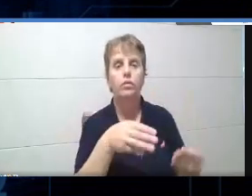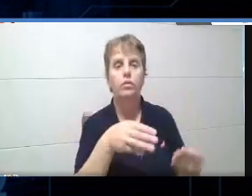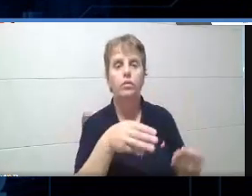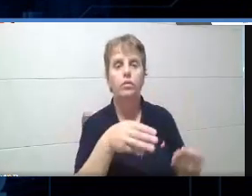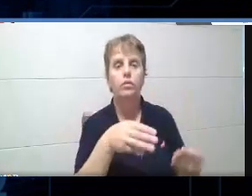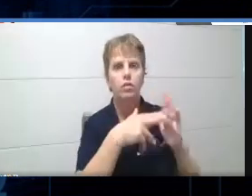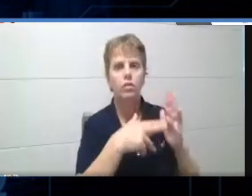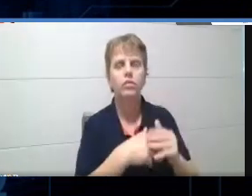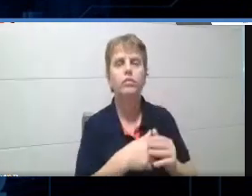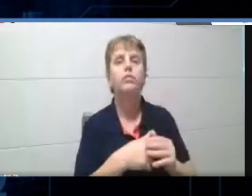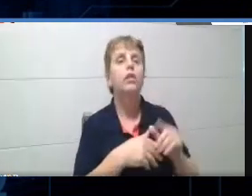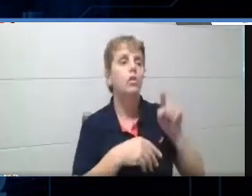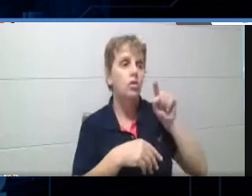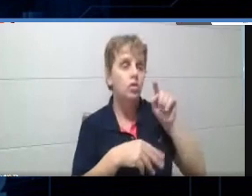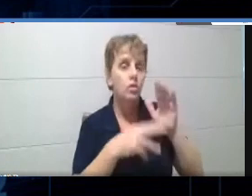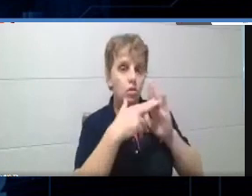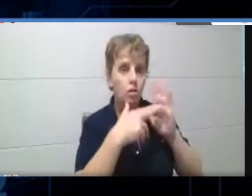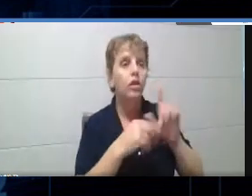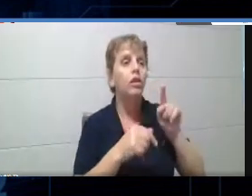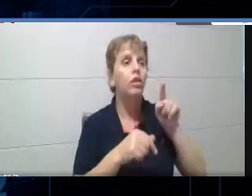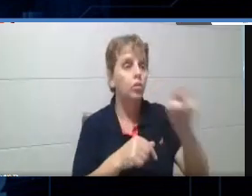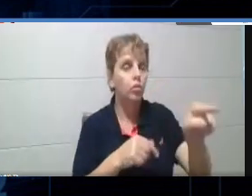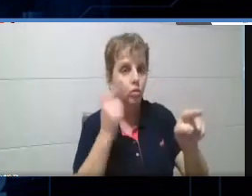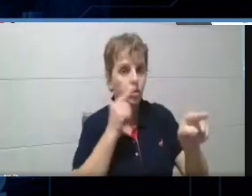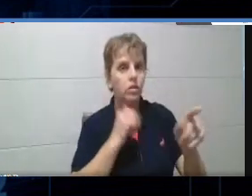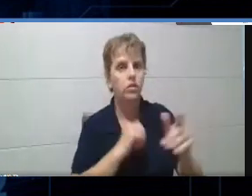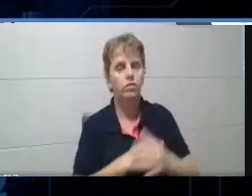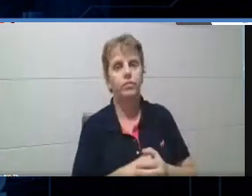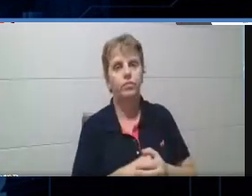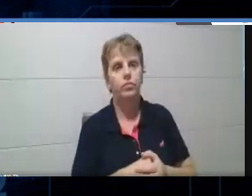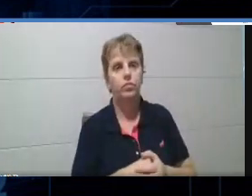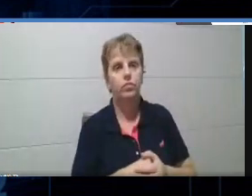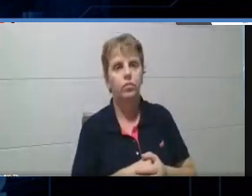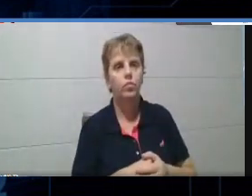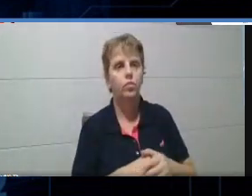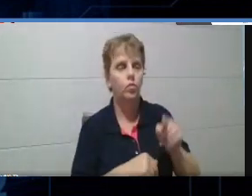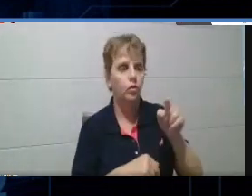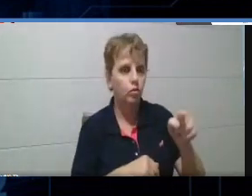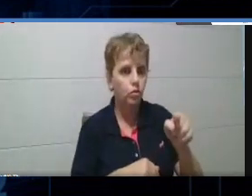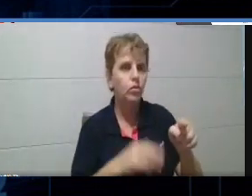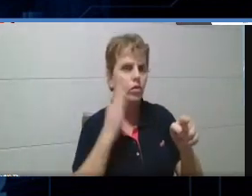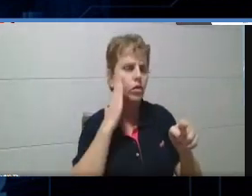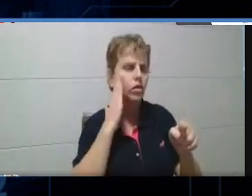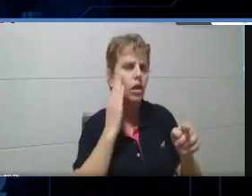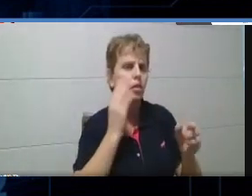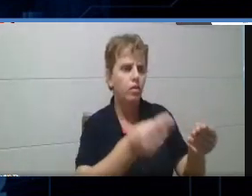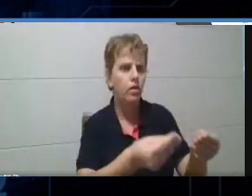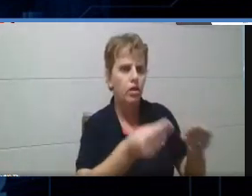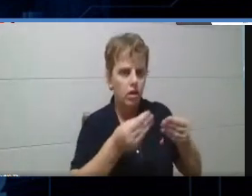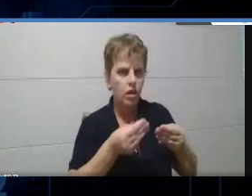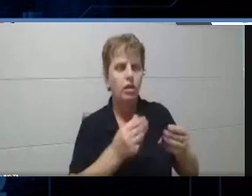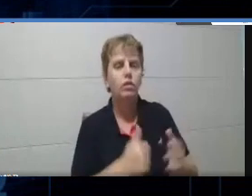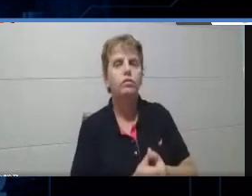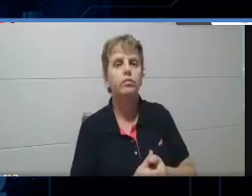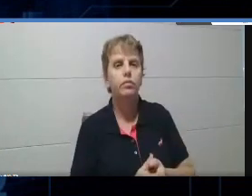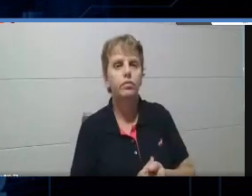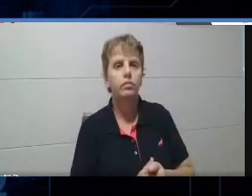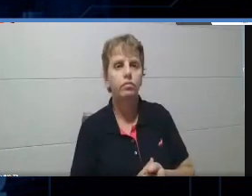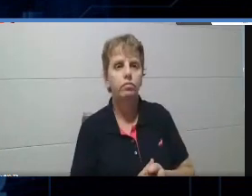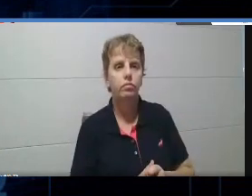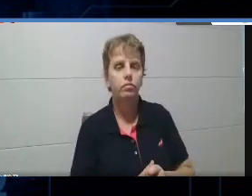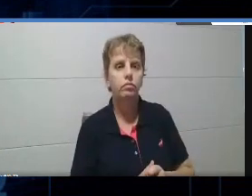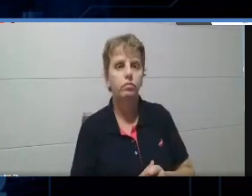é que nota você tirou, porque você sabe o que você tem que me entregar, o que você tinha que me entregar, o que eu esperava de você, é isso, entende?